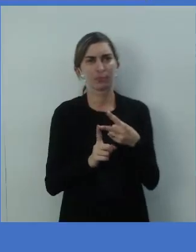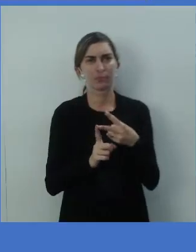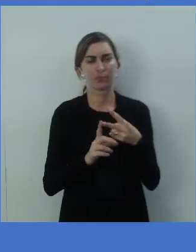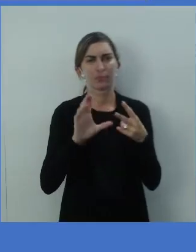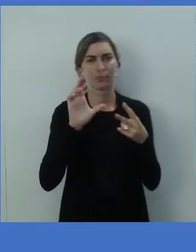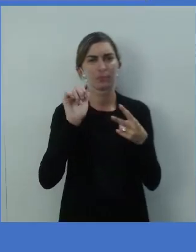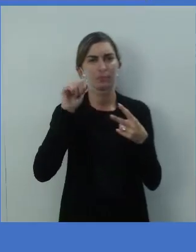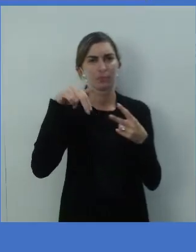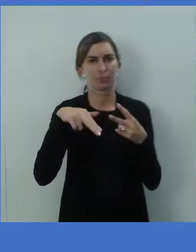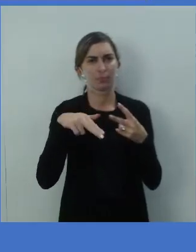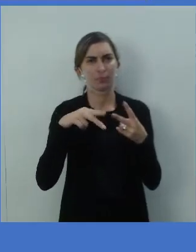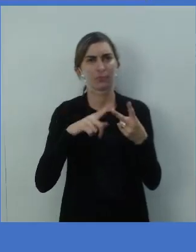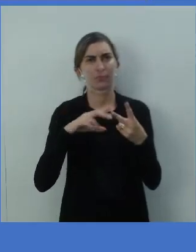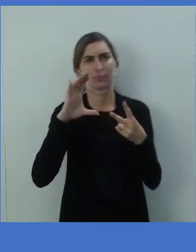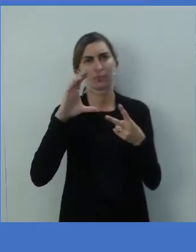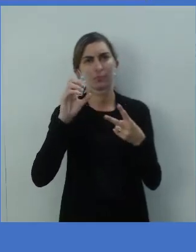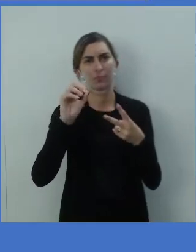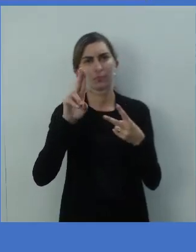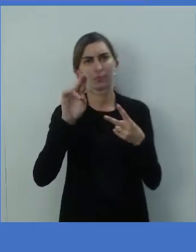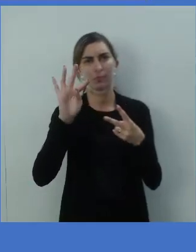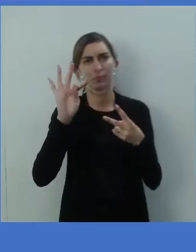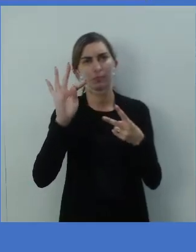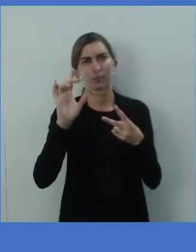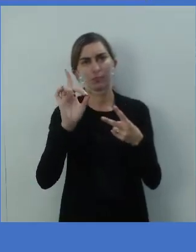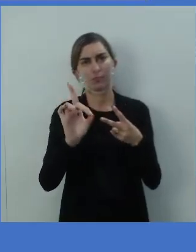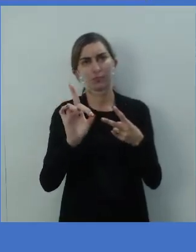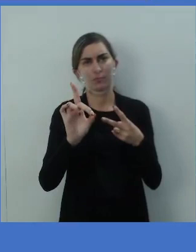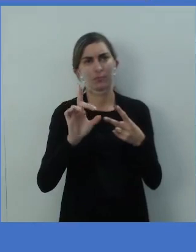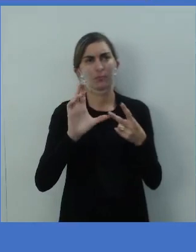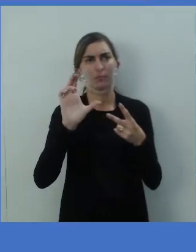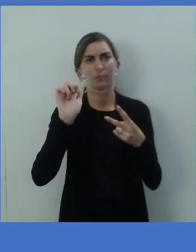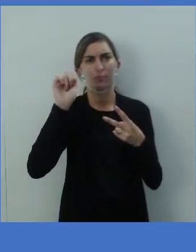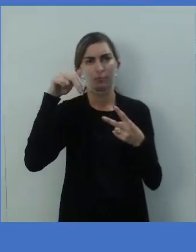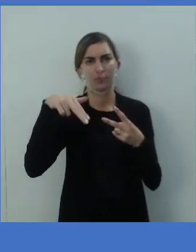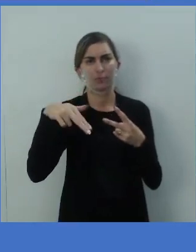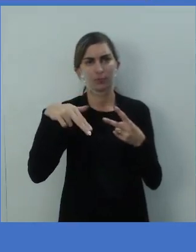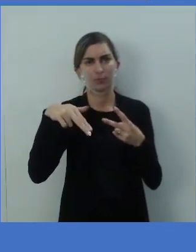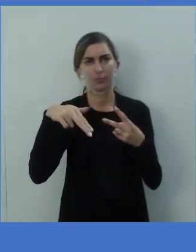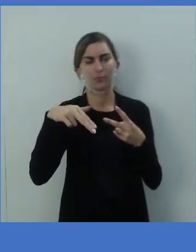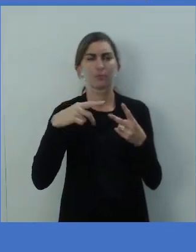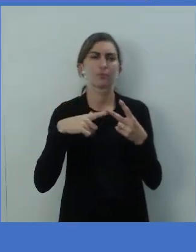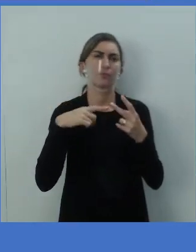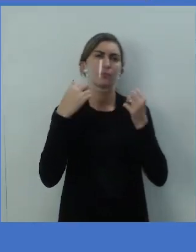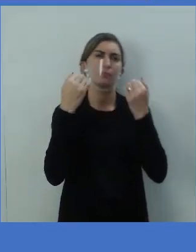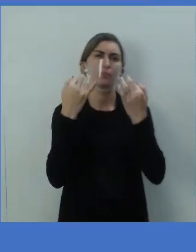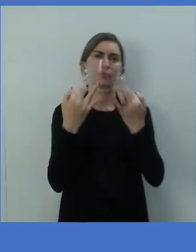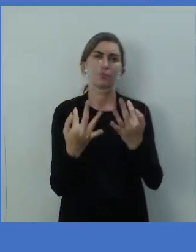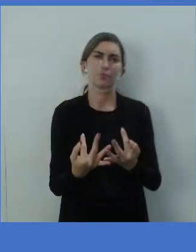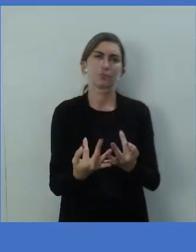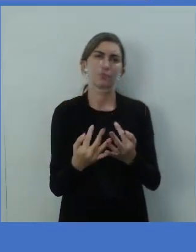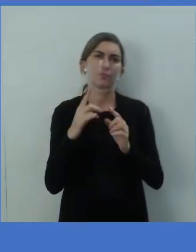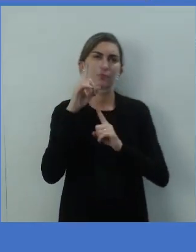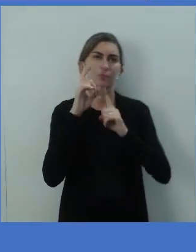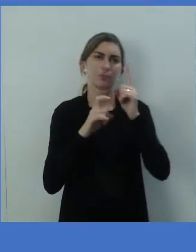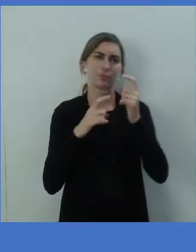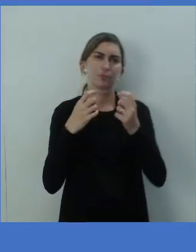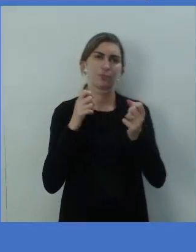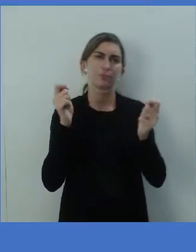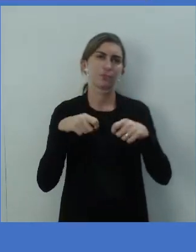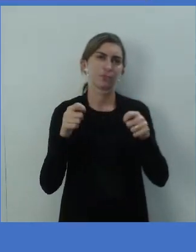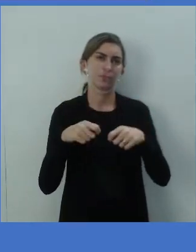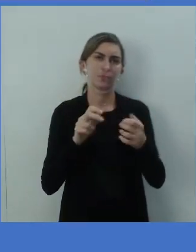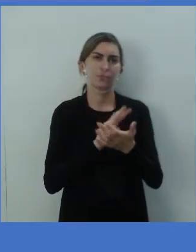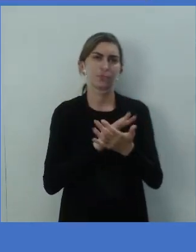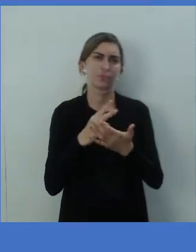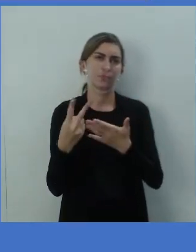Can e Could. Can a gente vai utilizar para expressar as possibilidades, ou seja, a tradução de